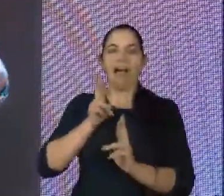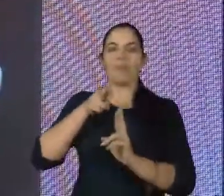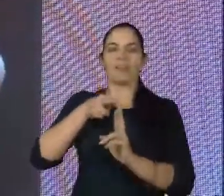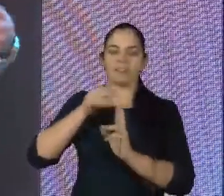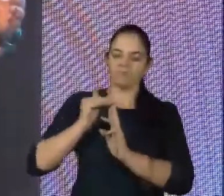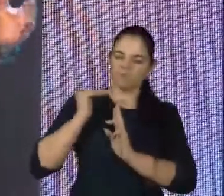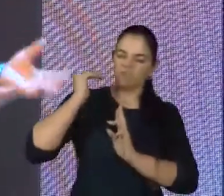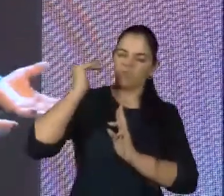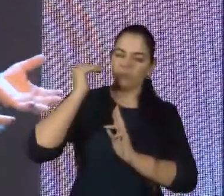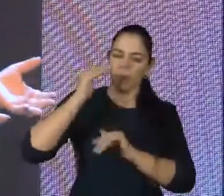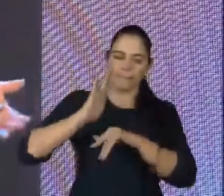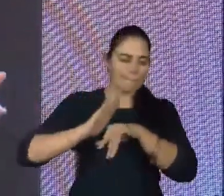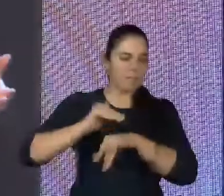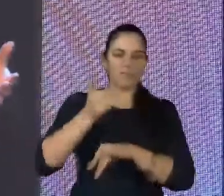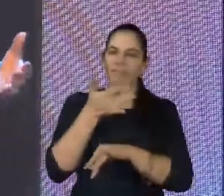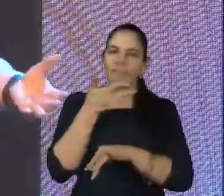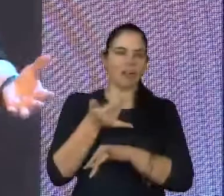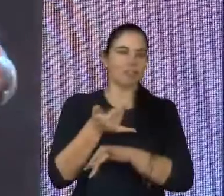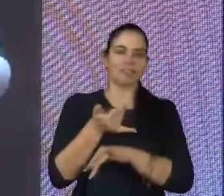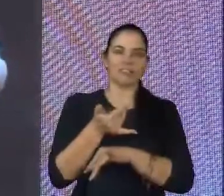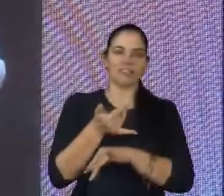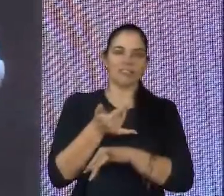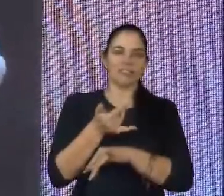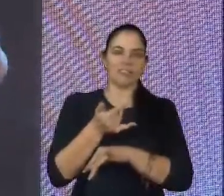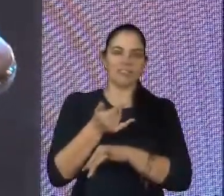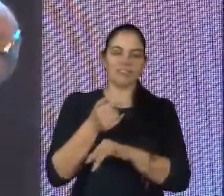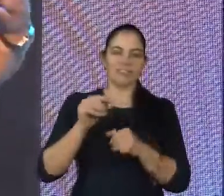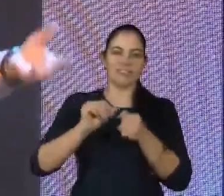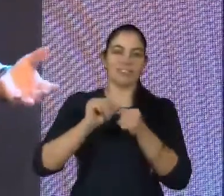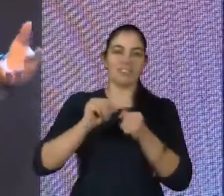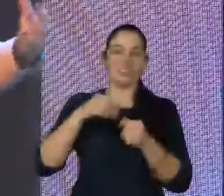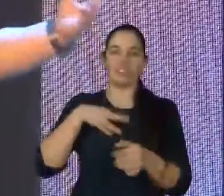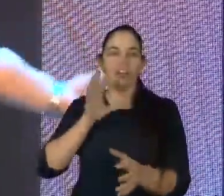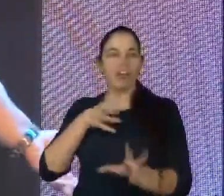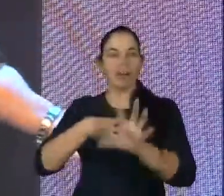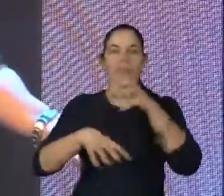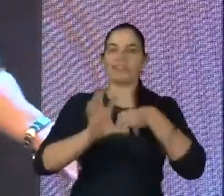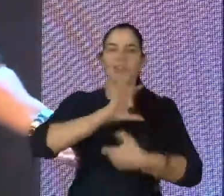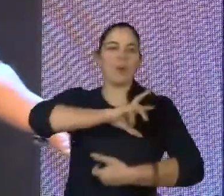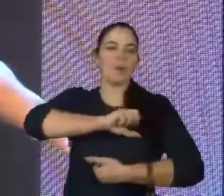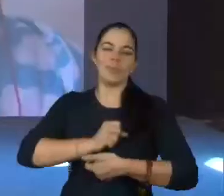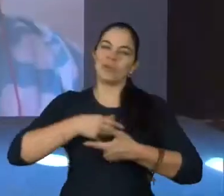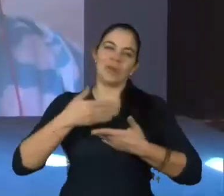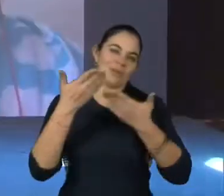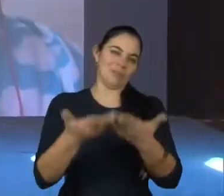ainda e fica mais fácil da gente passar o respeito, a empatia, o amor para o próximo.